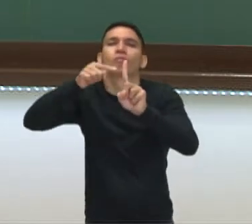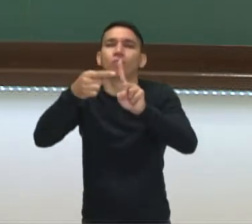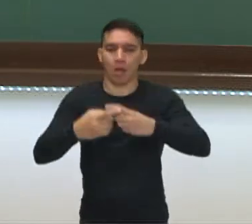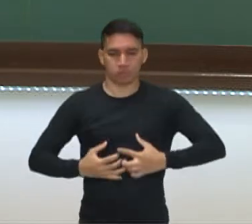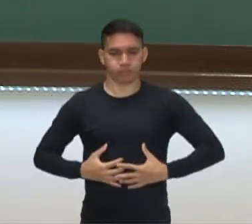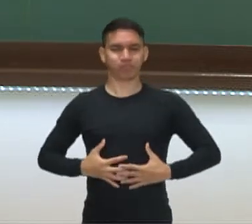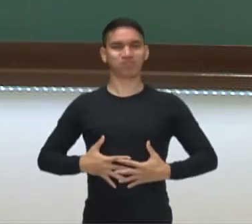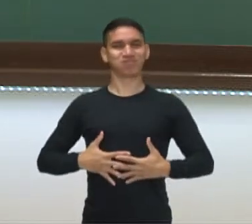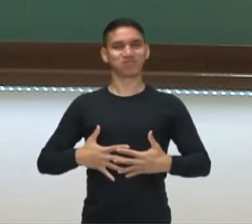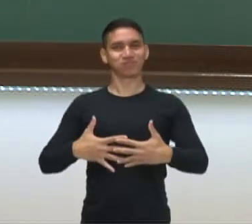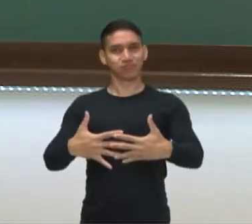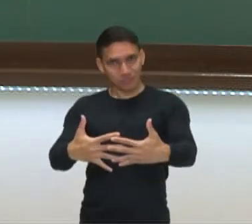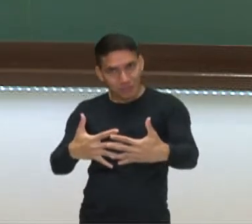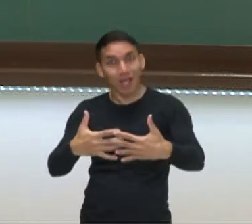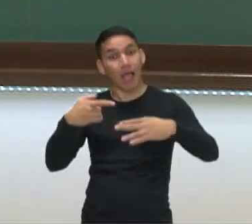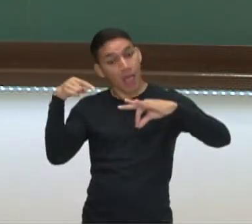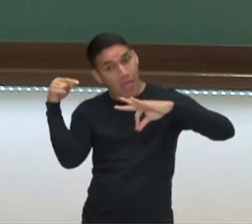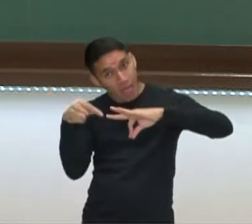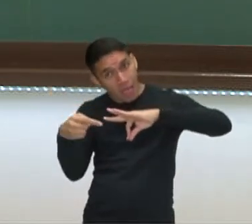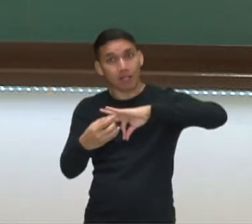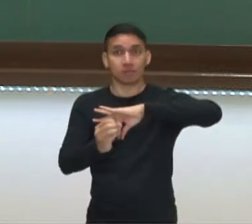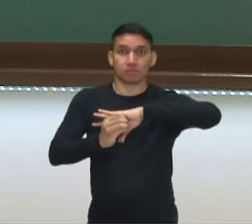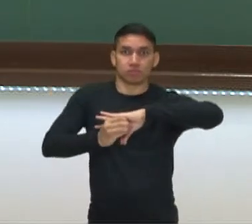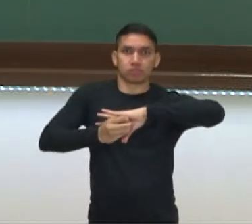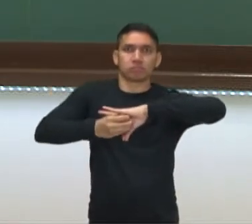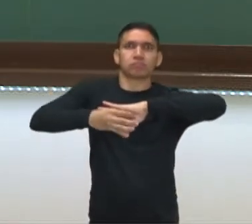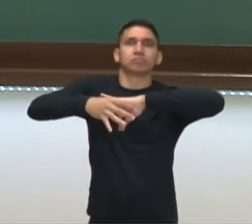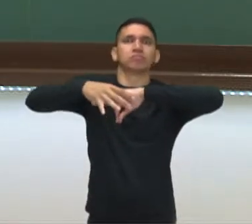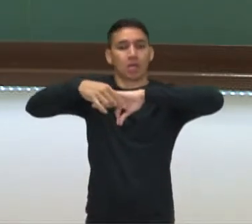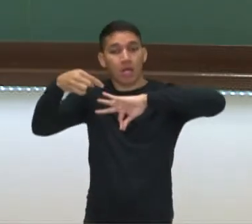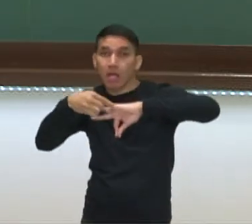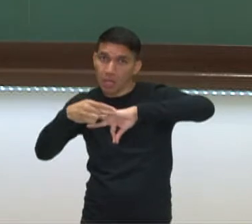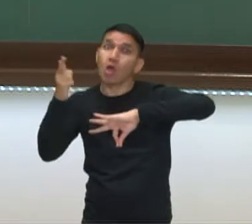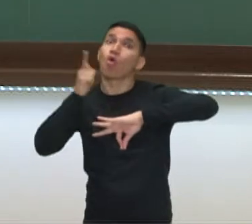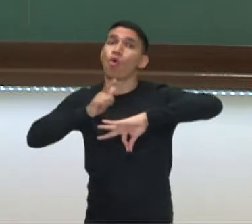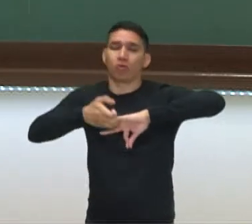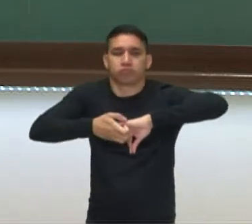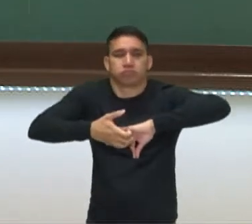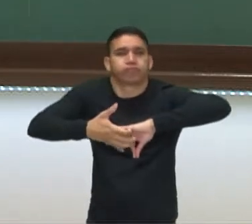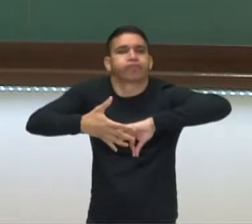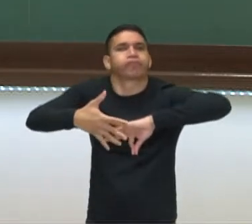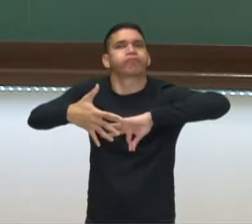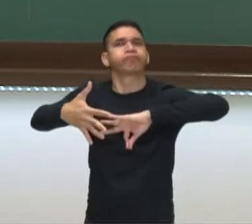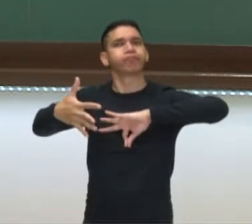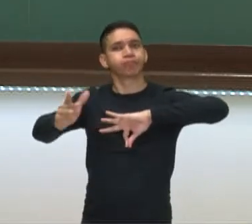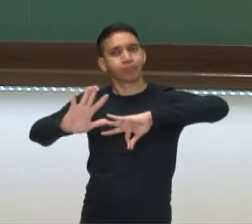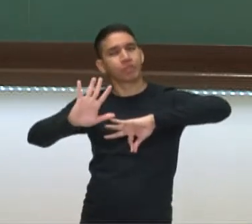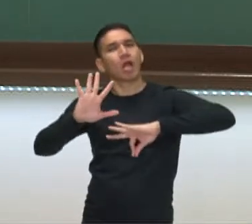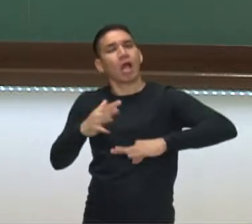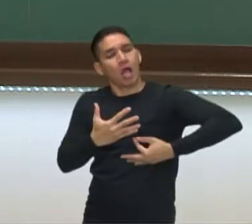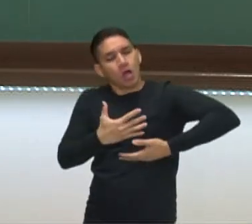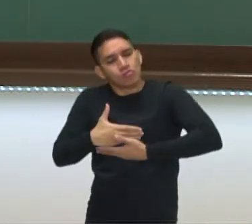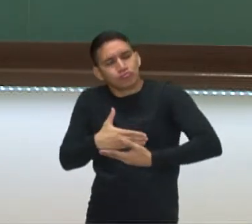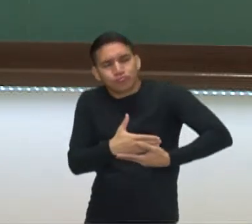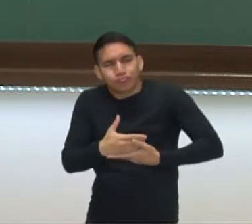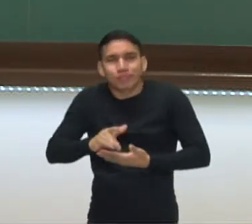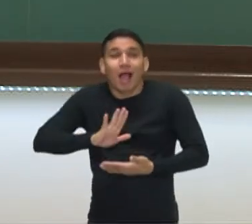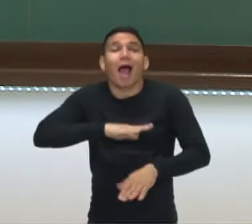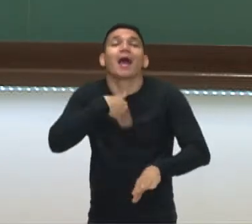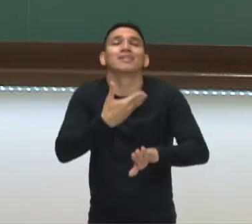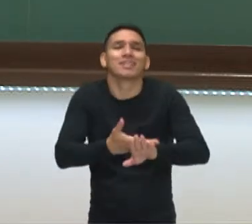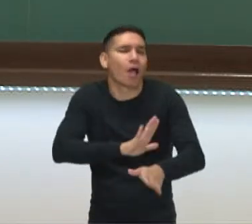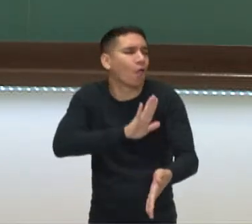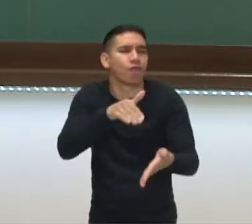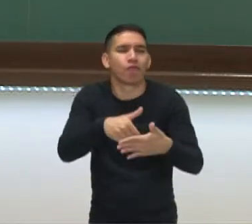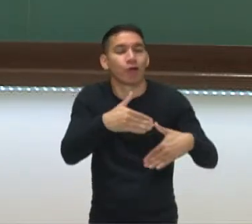bebê se desenvolve. Esse útero tem potencial, né? De se esticar, de crescer, acomodando esse bebê até o fim